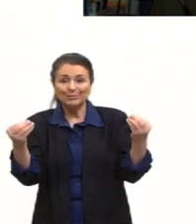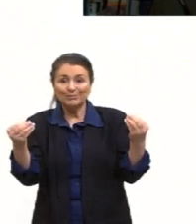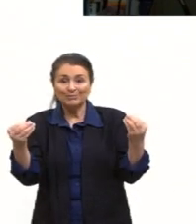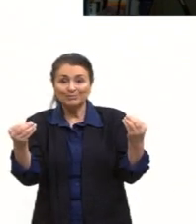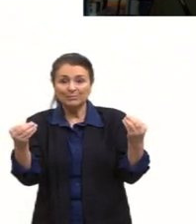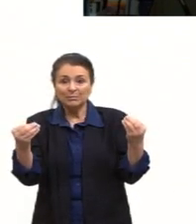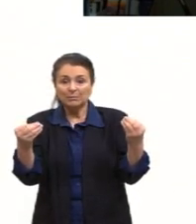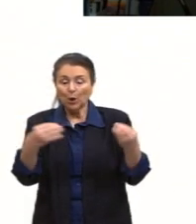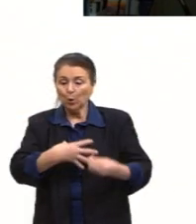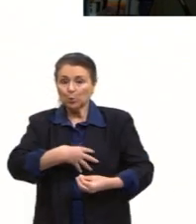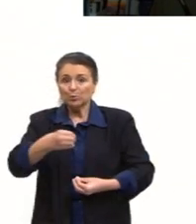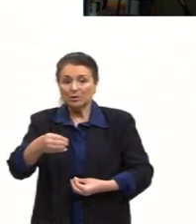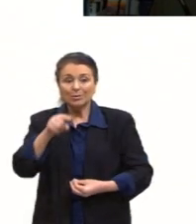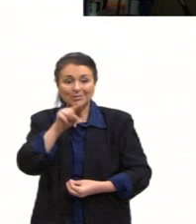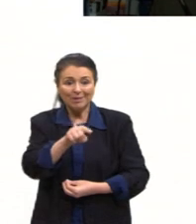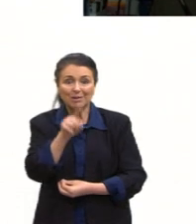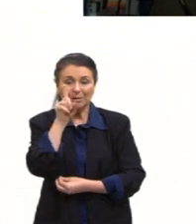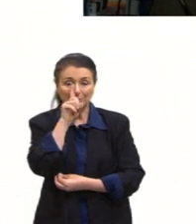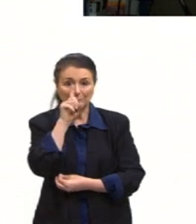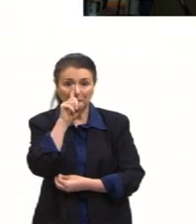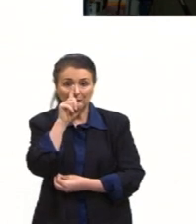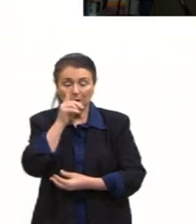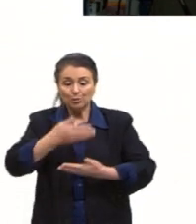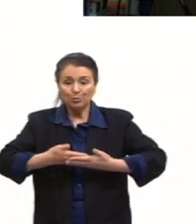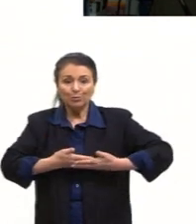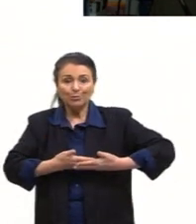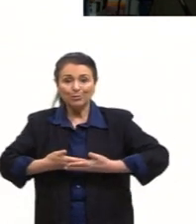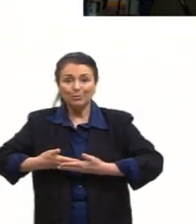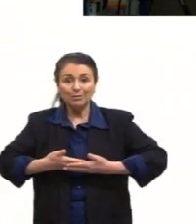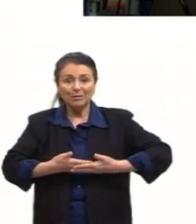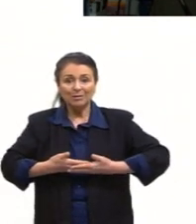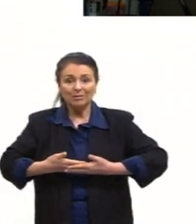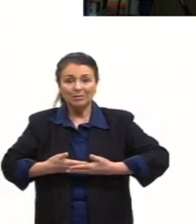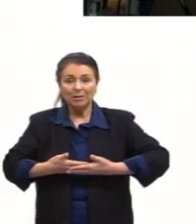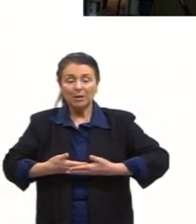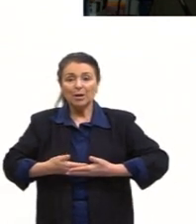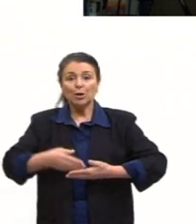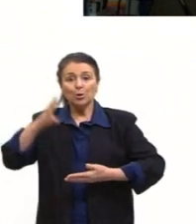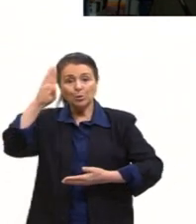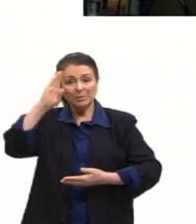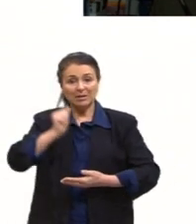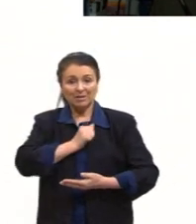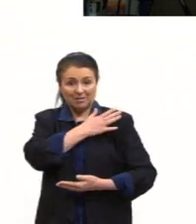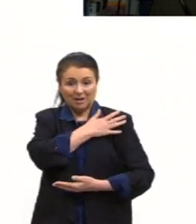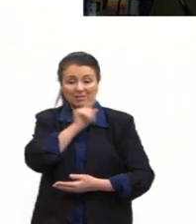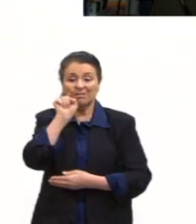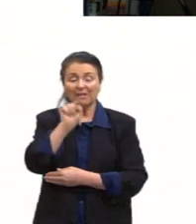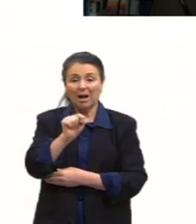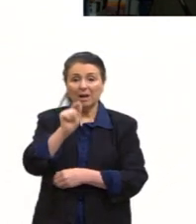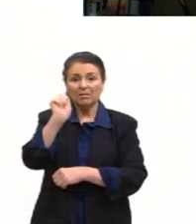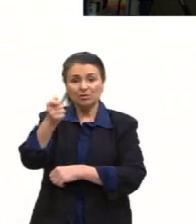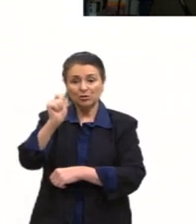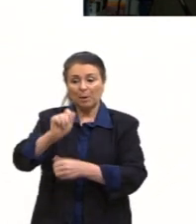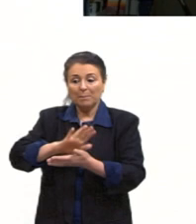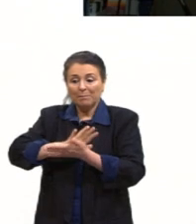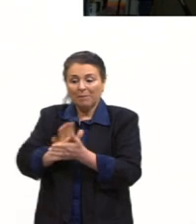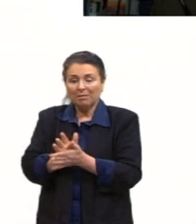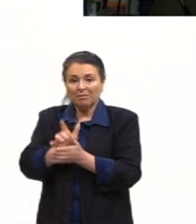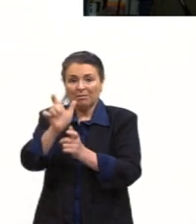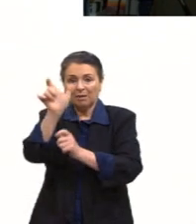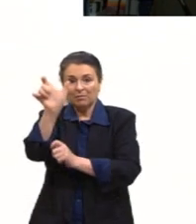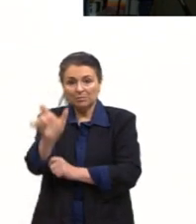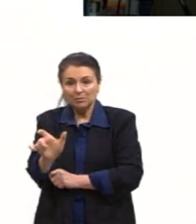filhos, eles geralmente tinham bebês. E o que aconteceu? Os militares na Argentina, na ditadura, matavam as pessoas,